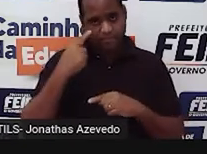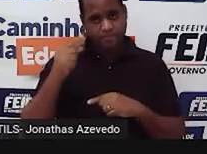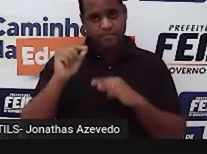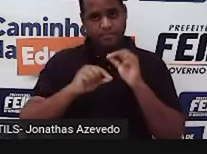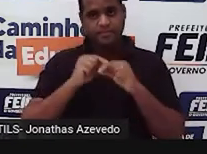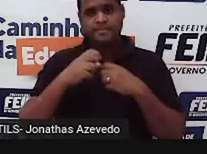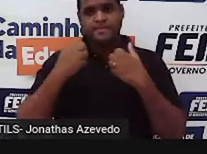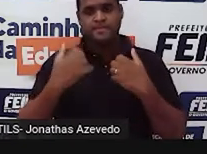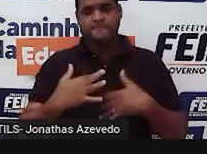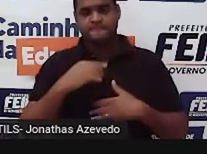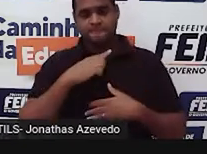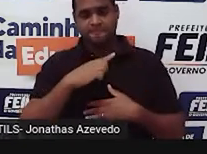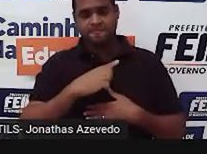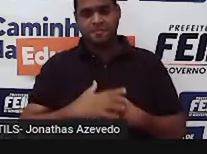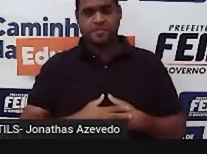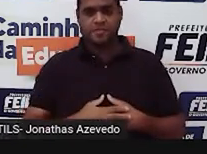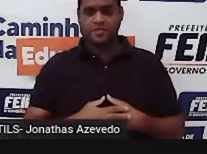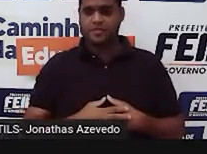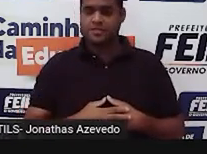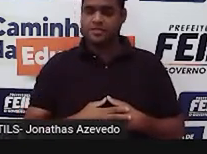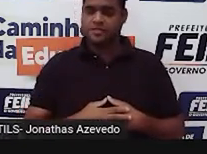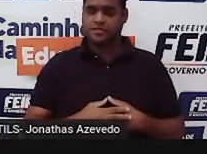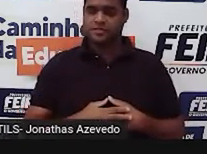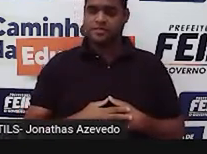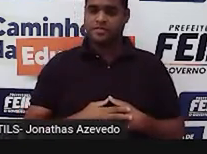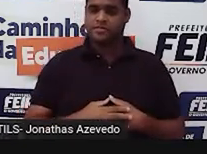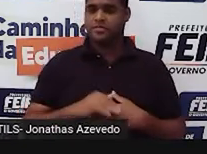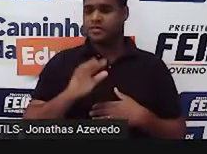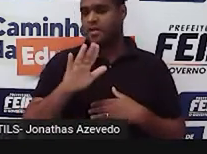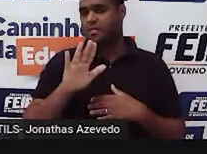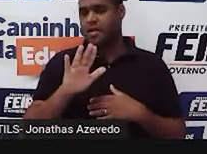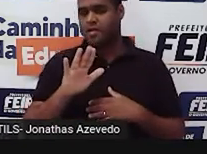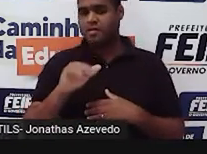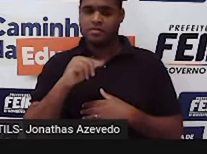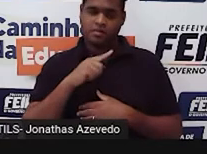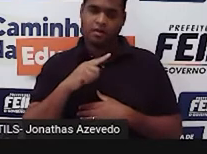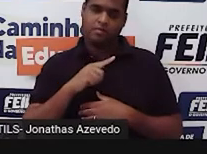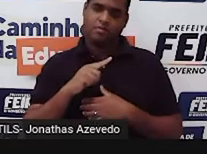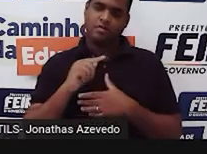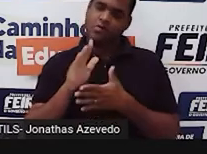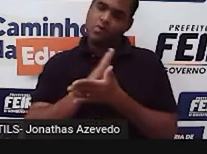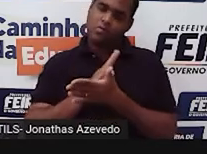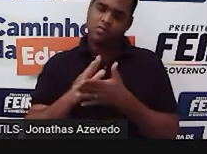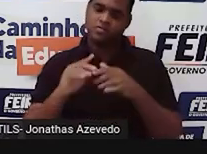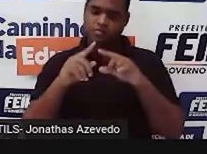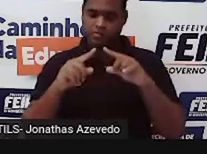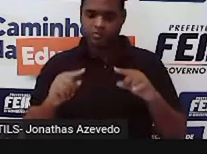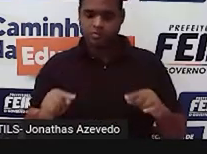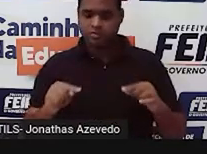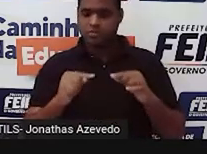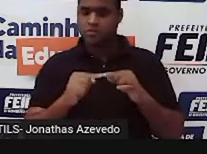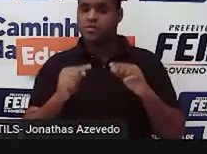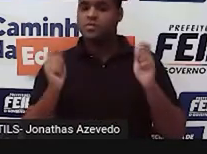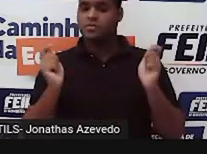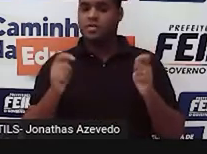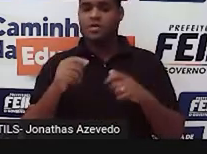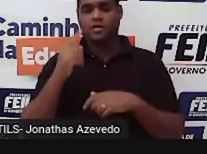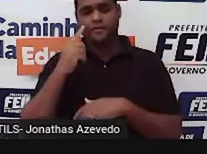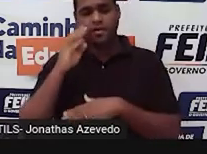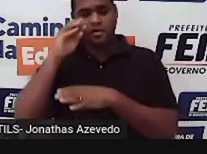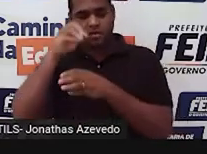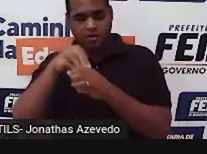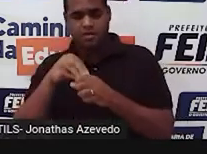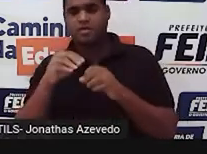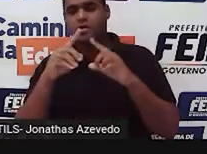Mas, tem os tipos de triângulo, quando a gente olha para os ângulos internos.